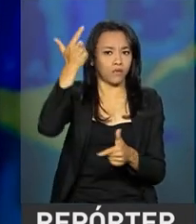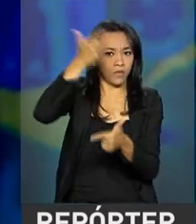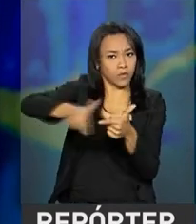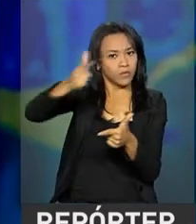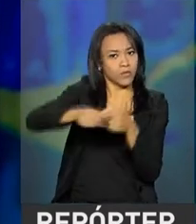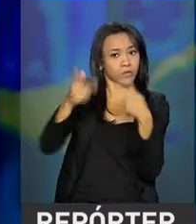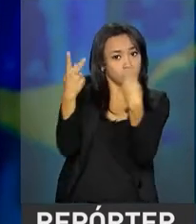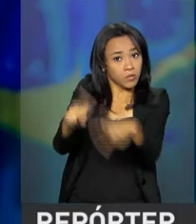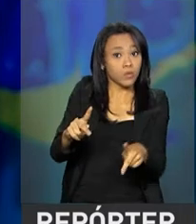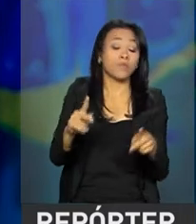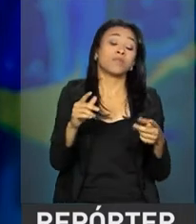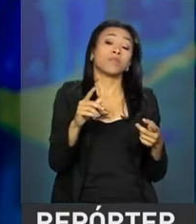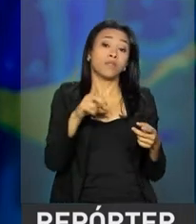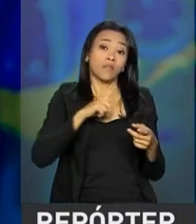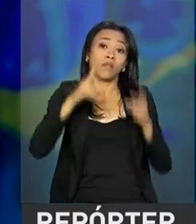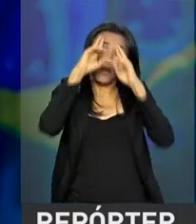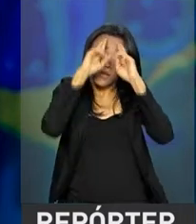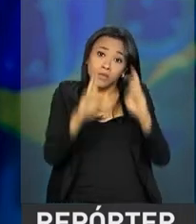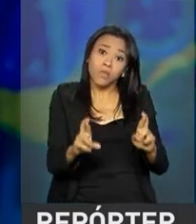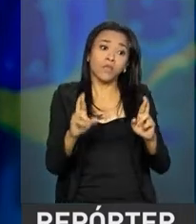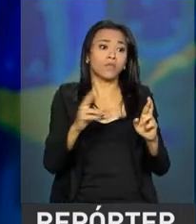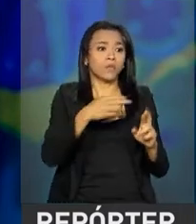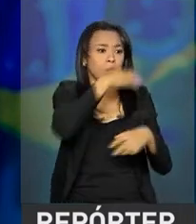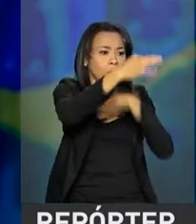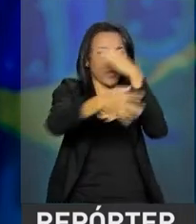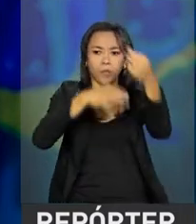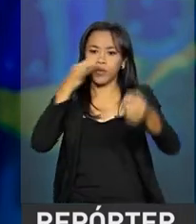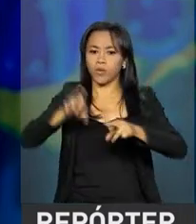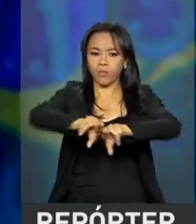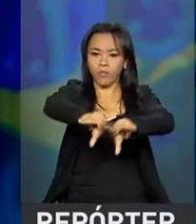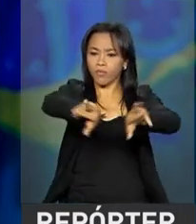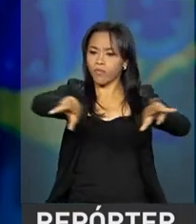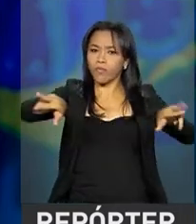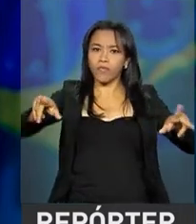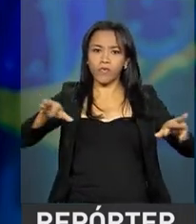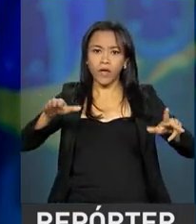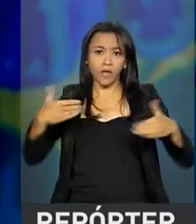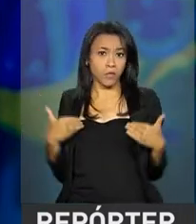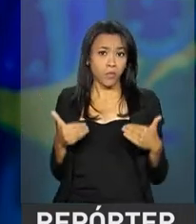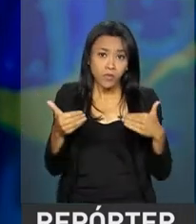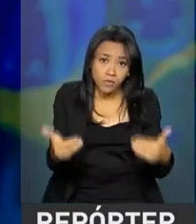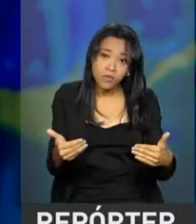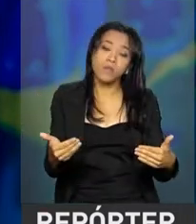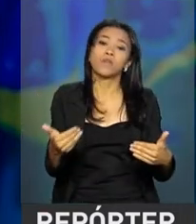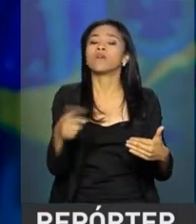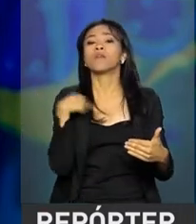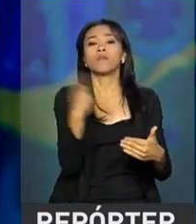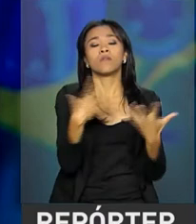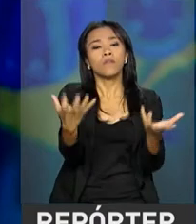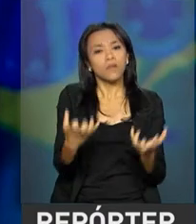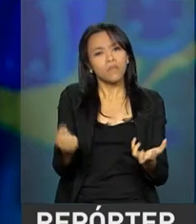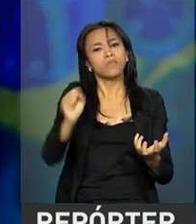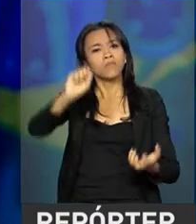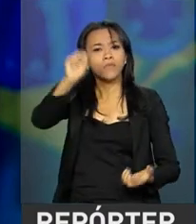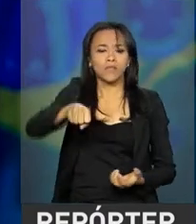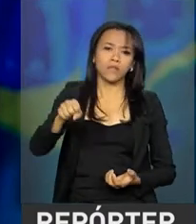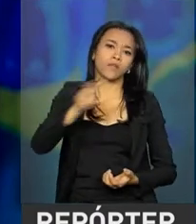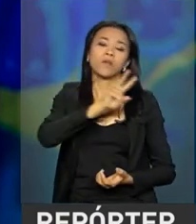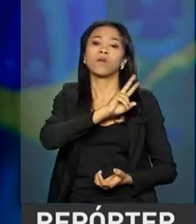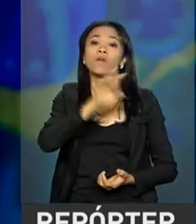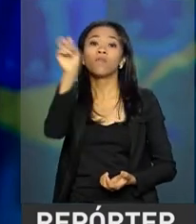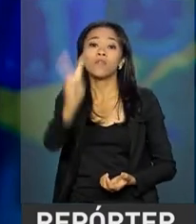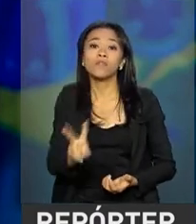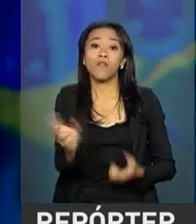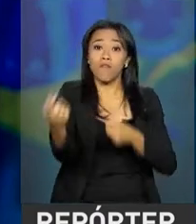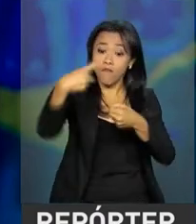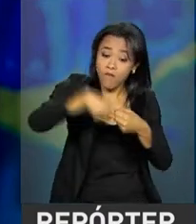no respeito à diversidade de visões e posições. Queremos uma Venezuela que, de volta à democracia,